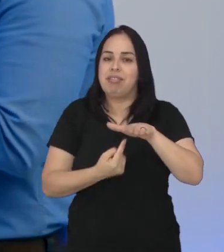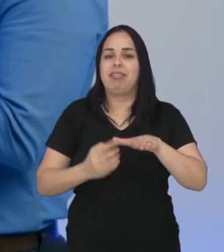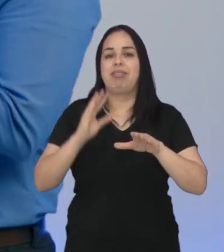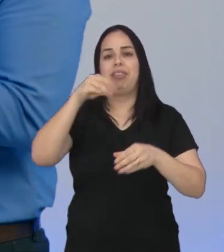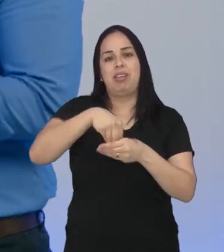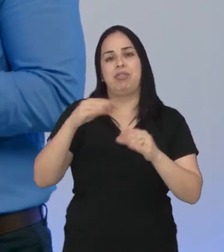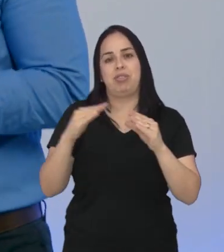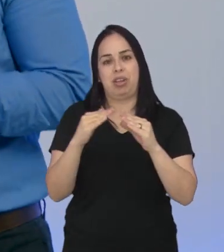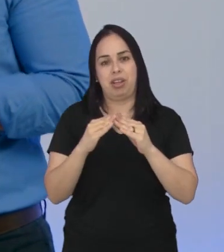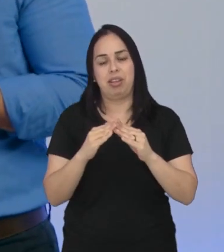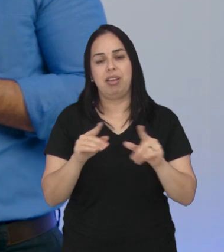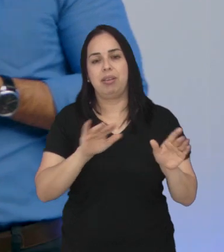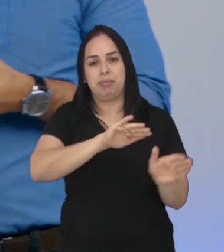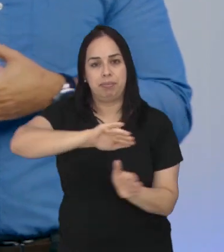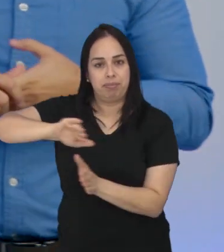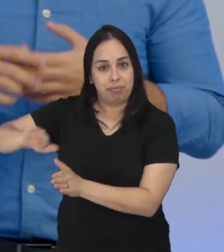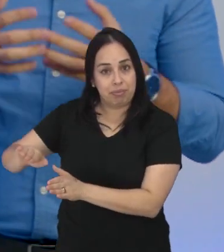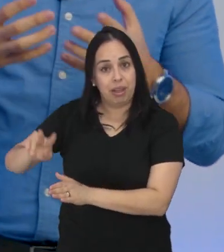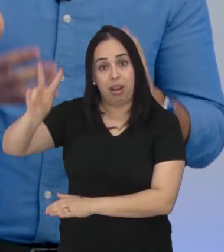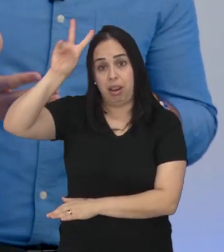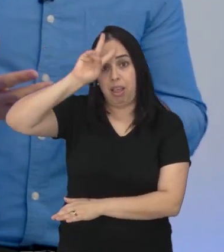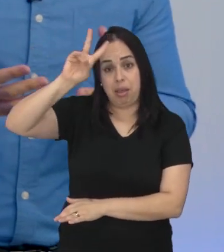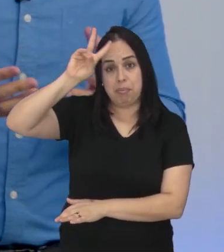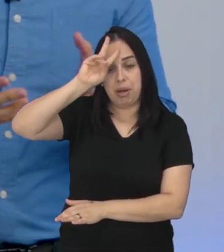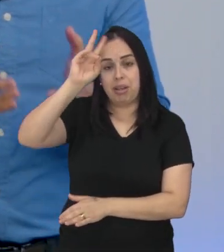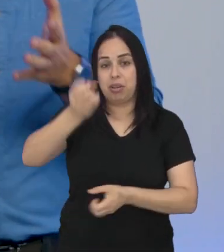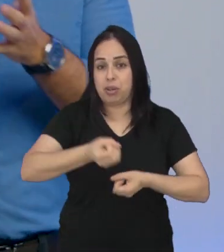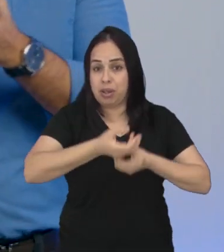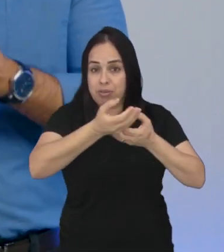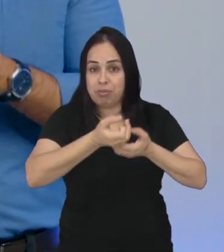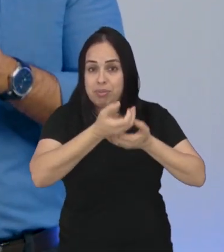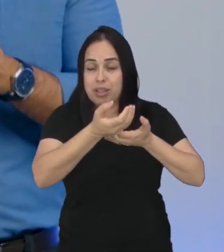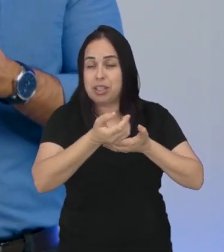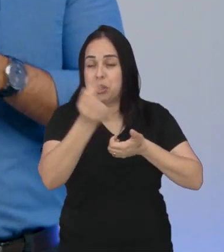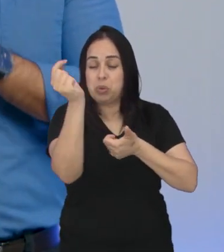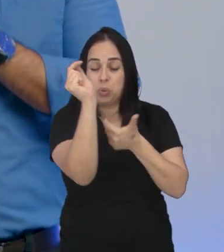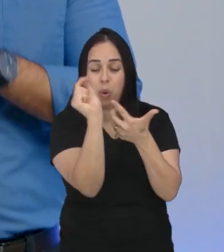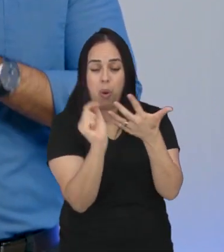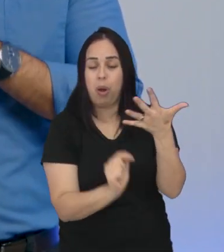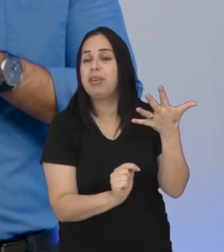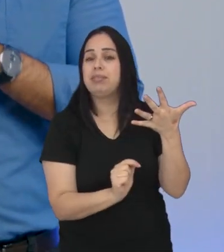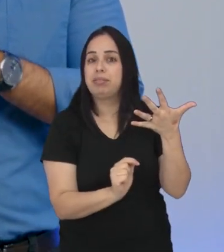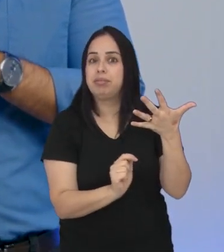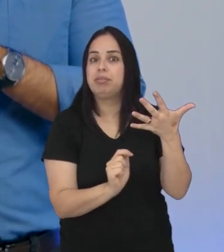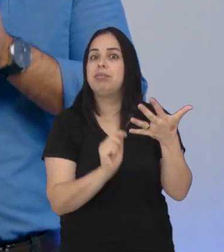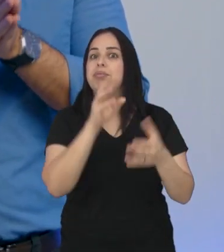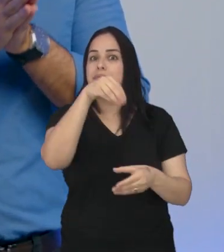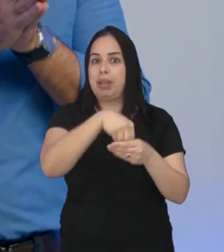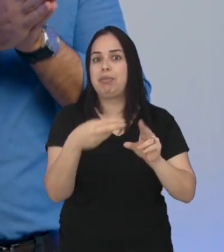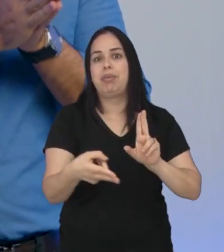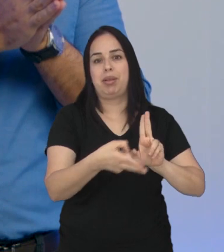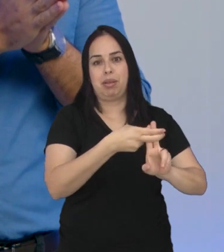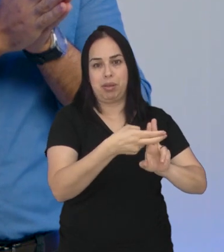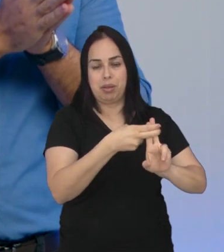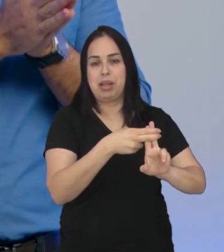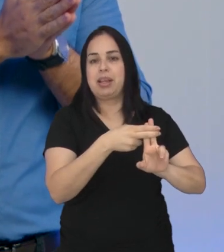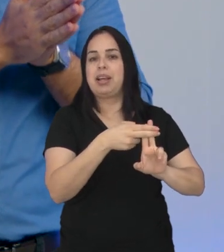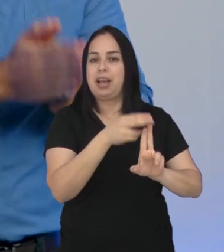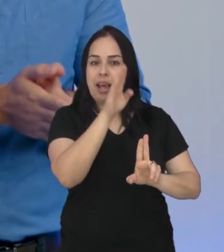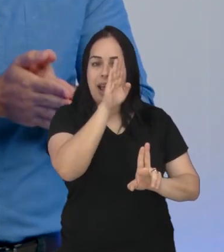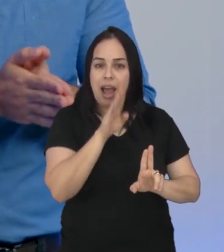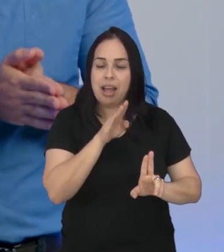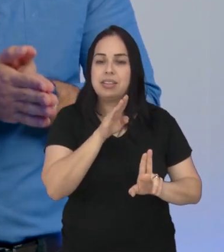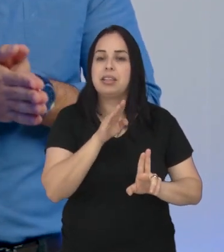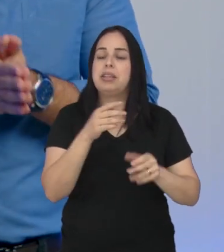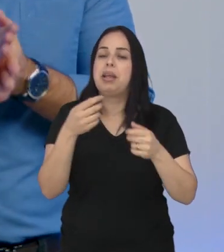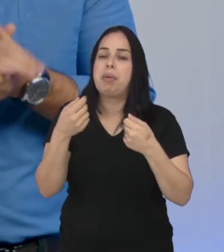Muito legal, muito obrigado. Bom, e reforçando, gente, fica o recado, viu? Que todos esses exames são disponibilizados pela rede